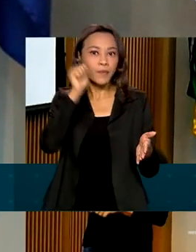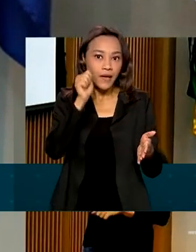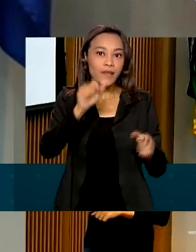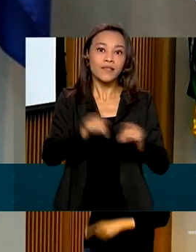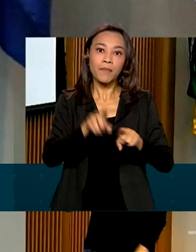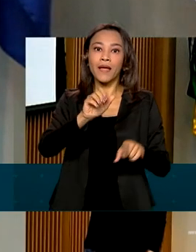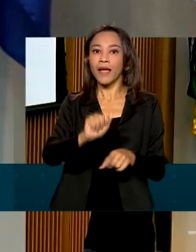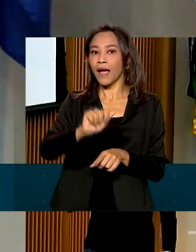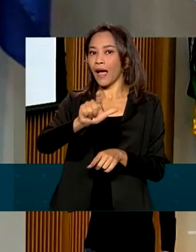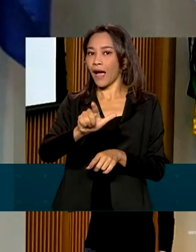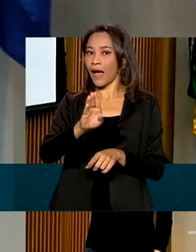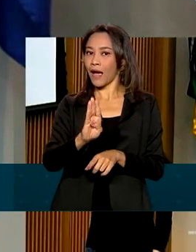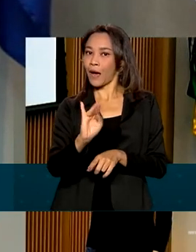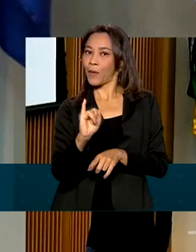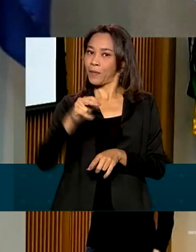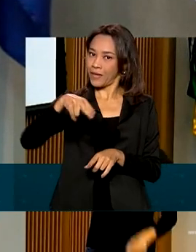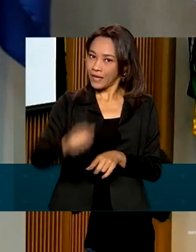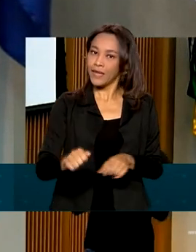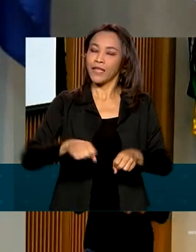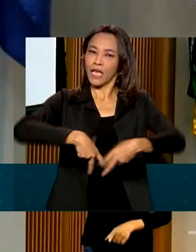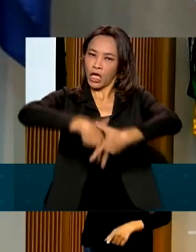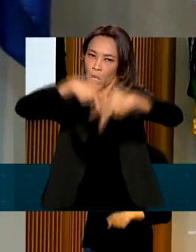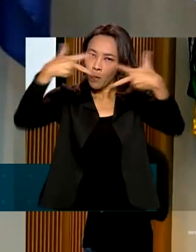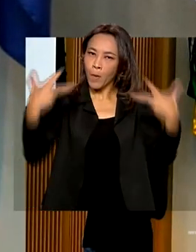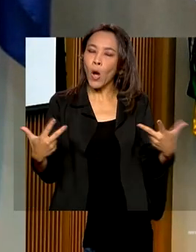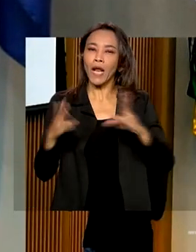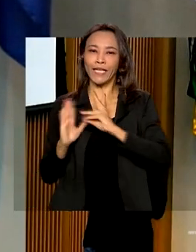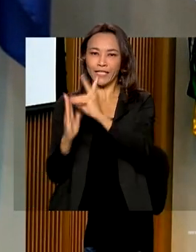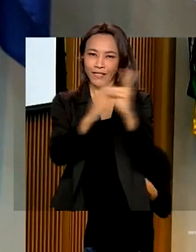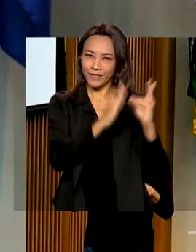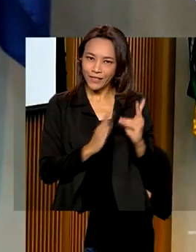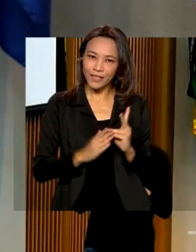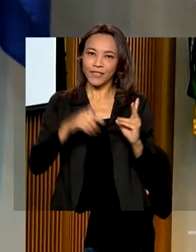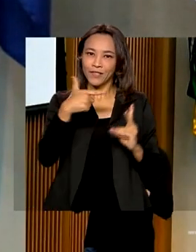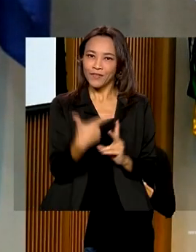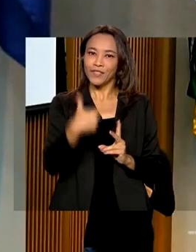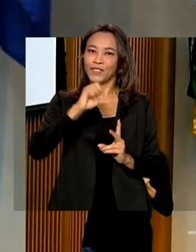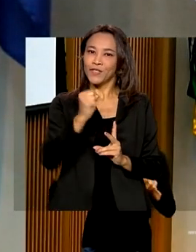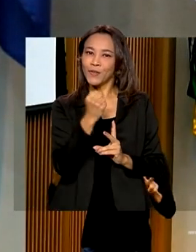e as mulheres quilombosas indígenas dos 28 segmentos do povo e das comunidades tradicionais.